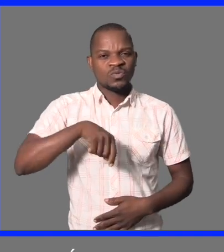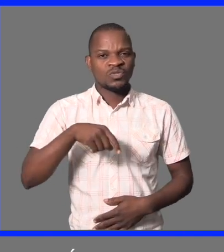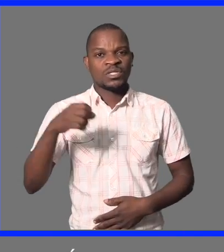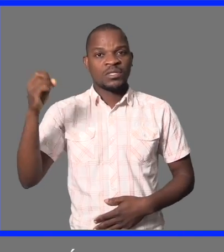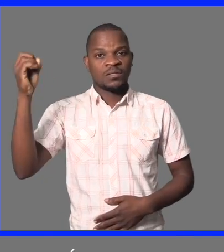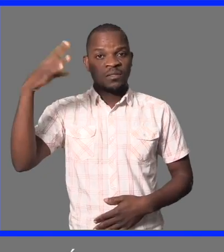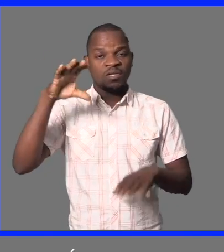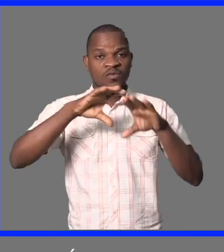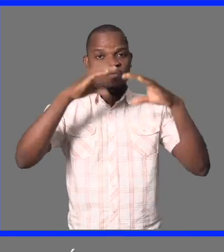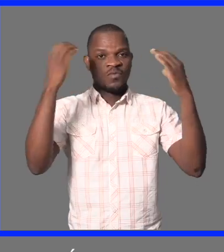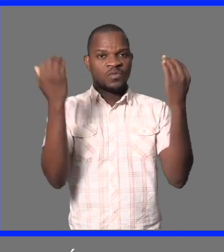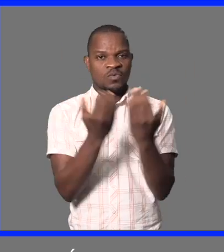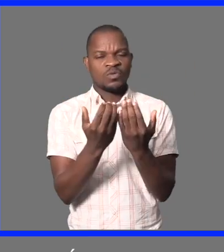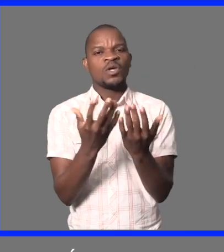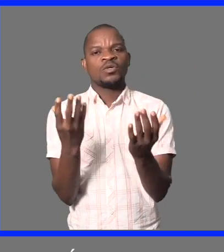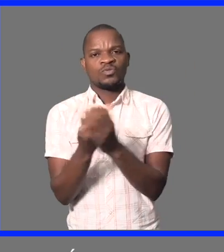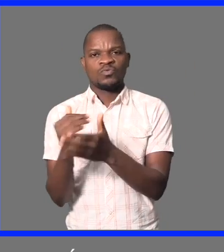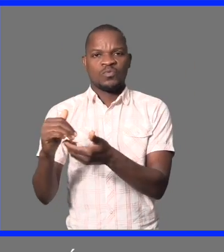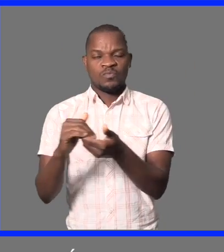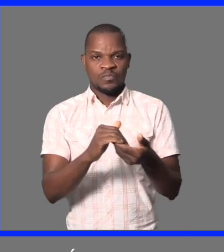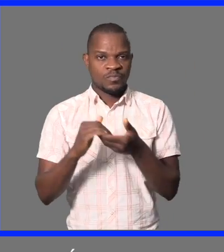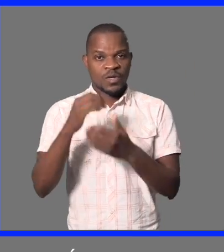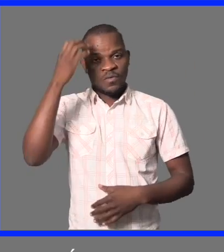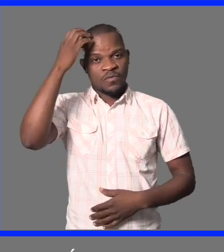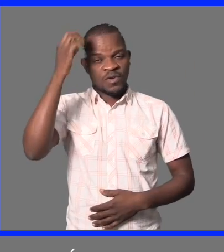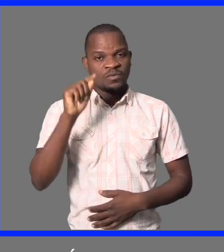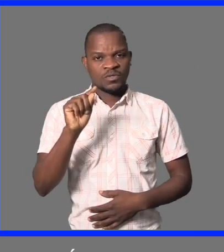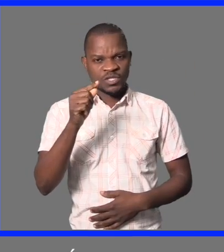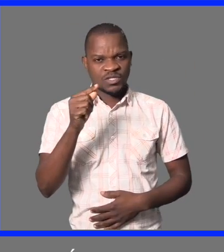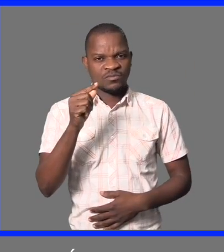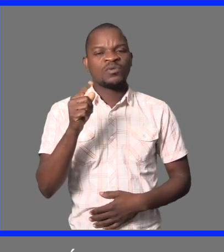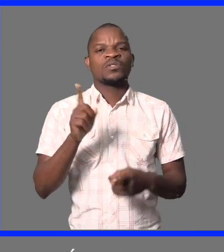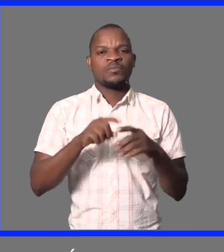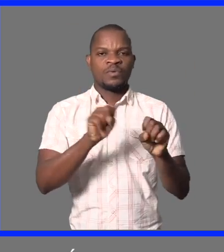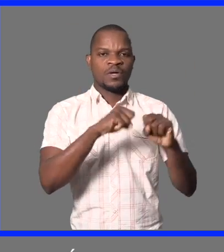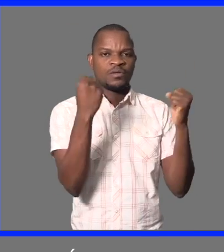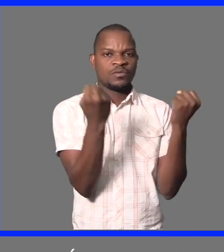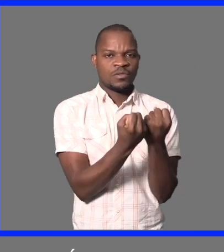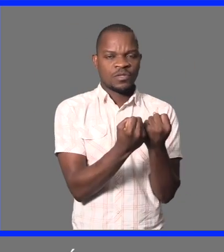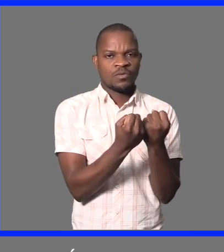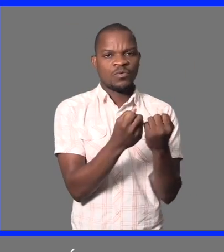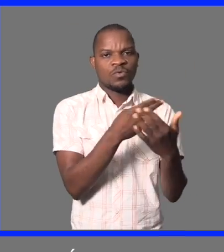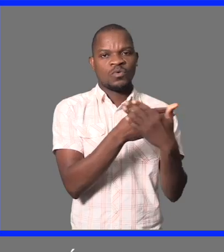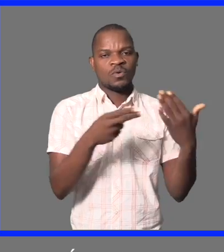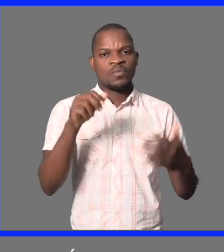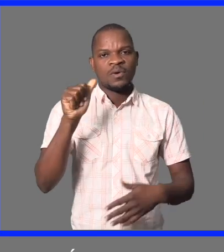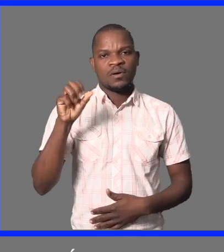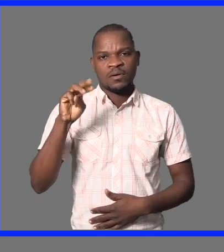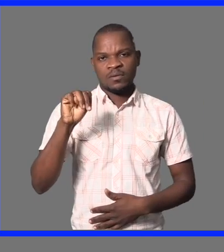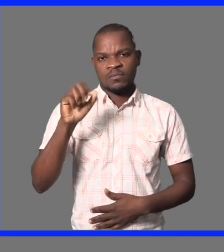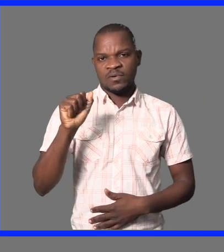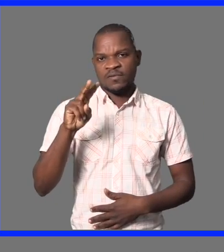É neste contexto que a Lei de Federal, em parceria com o Governo do Distrito, assim como com Associação Uma Vida,